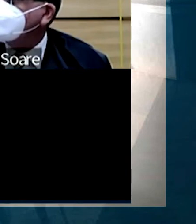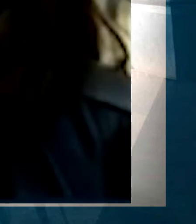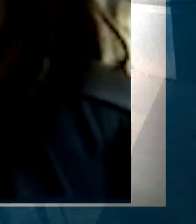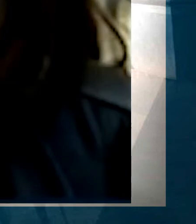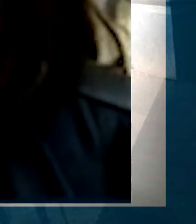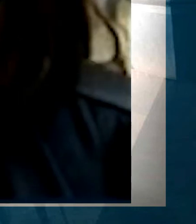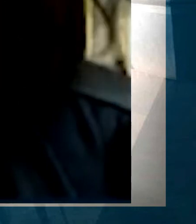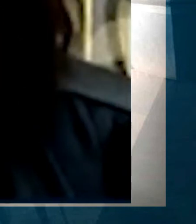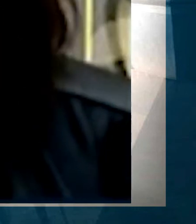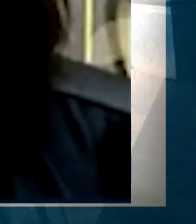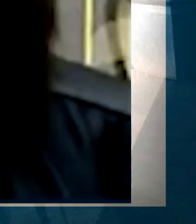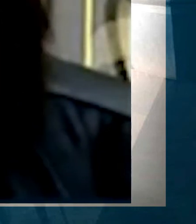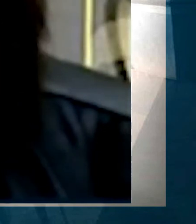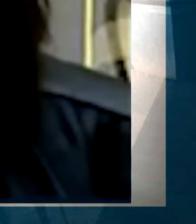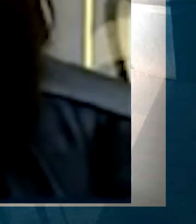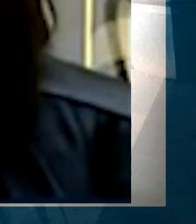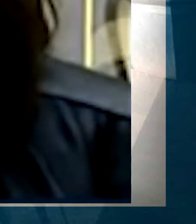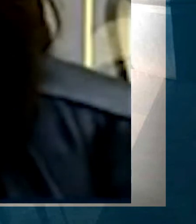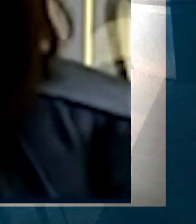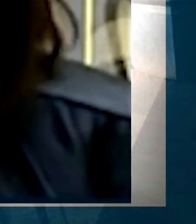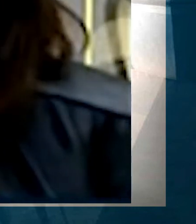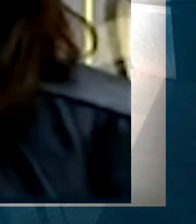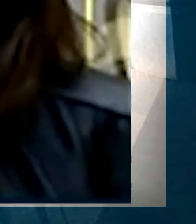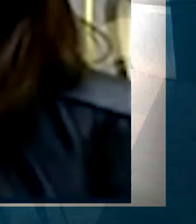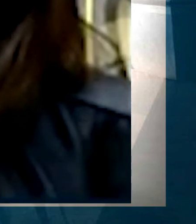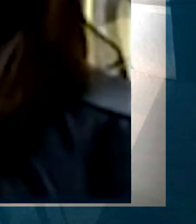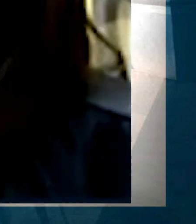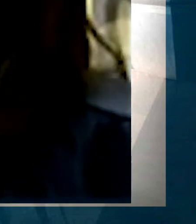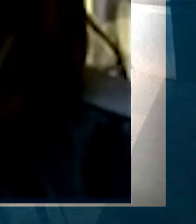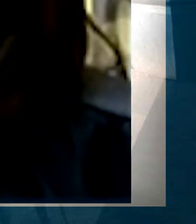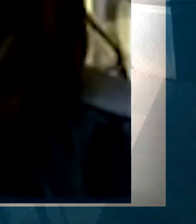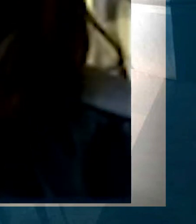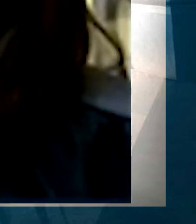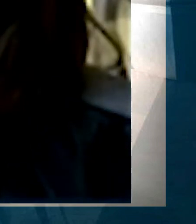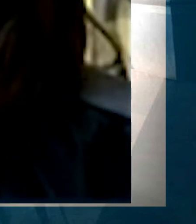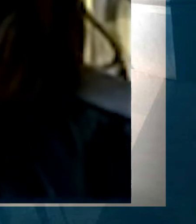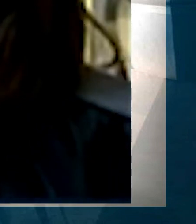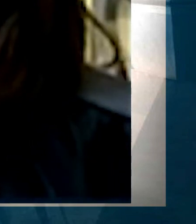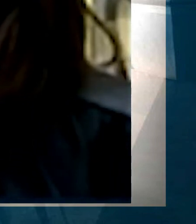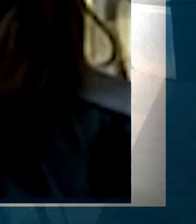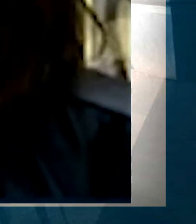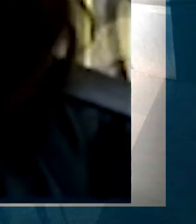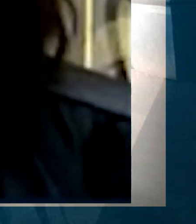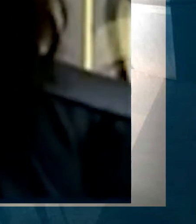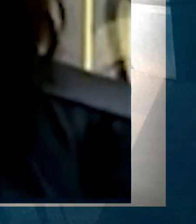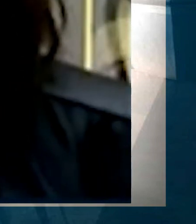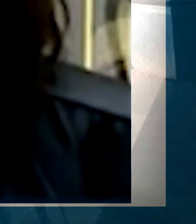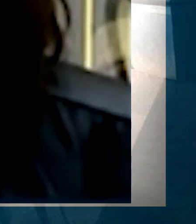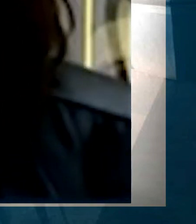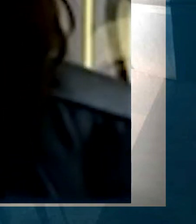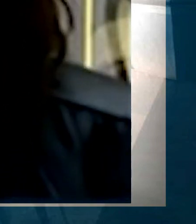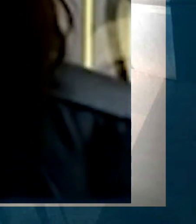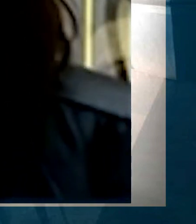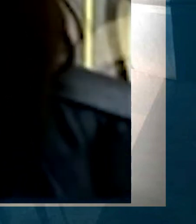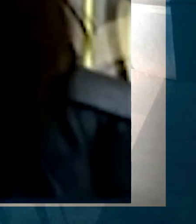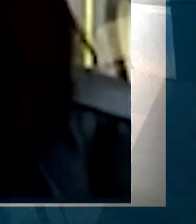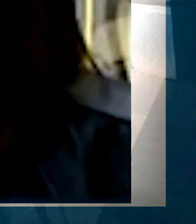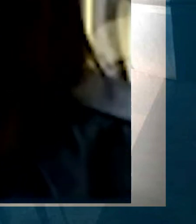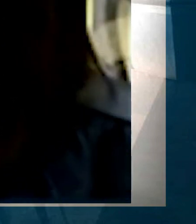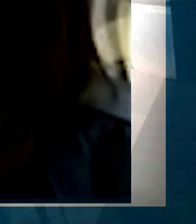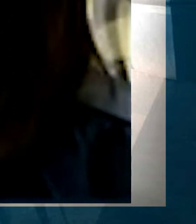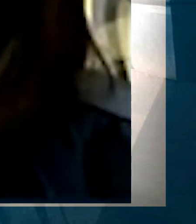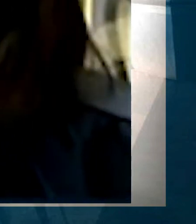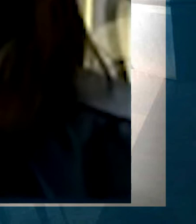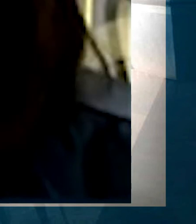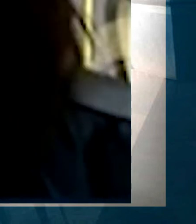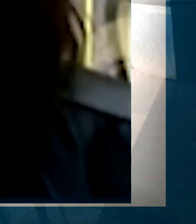Paraná. A vítima estrangeira tem representação em Pernambuco e fez o depósito para a empresa sob jurisdição da Justiça